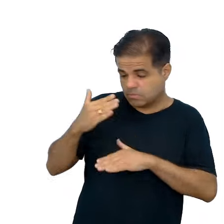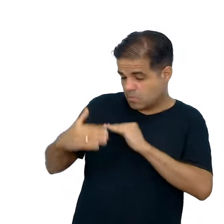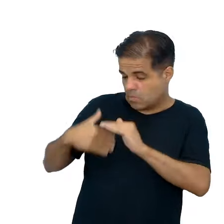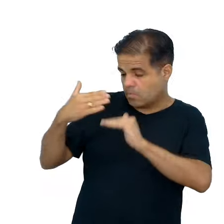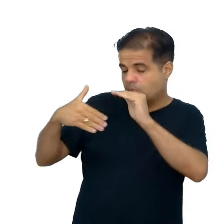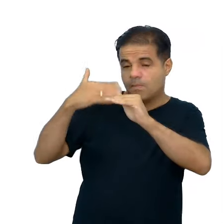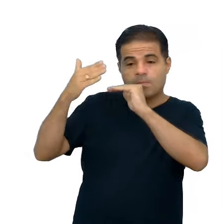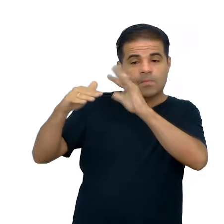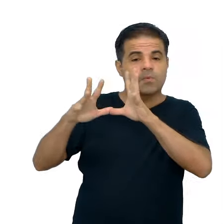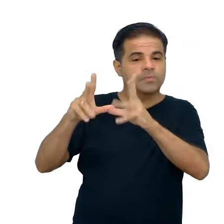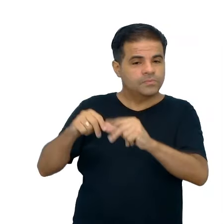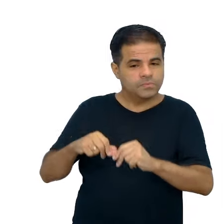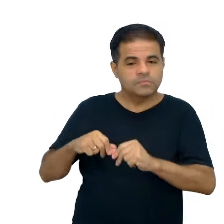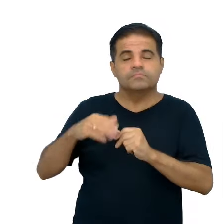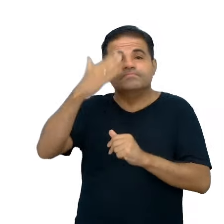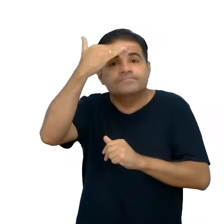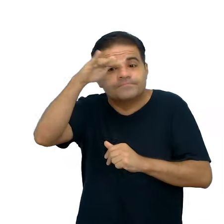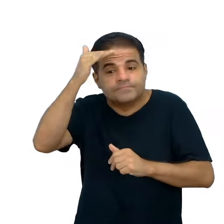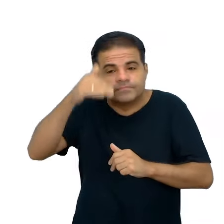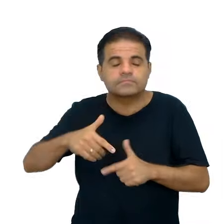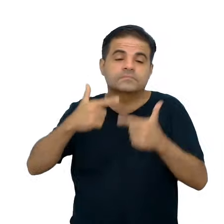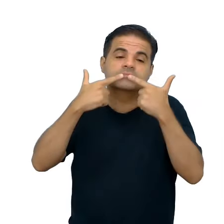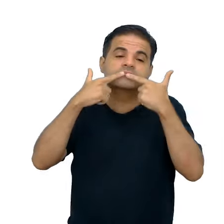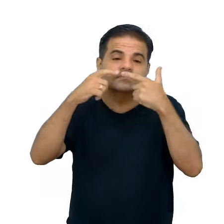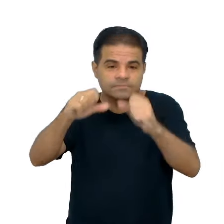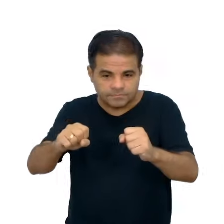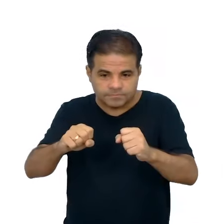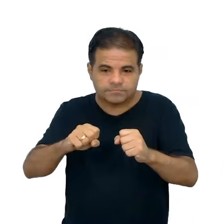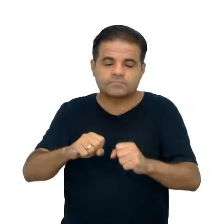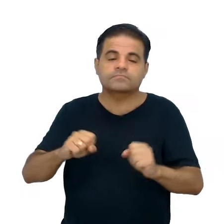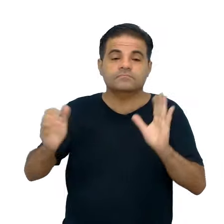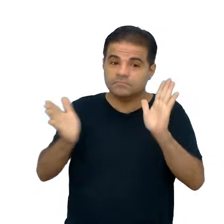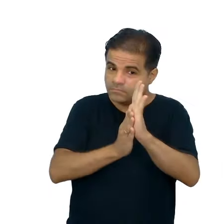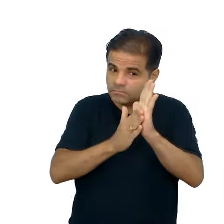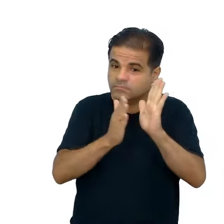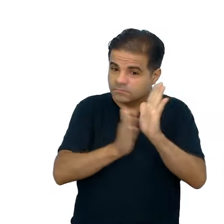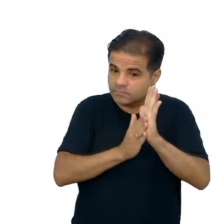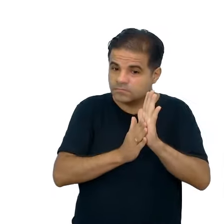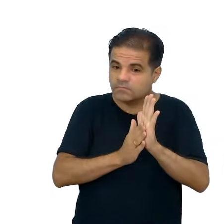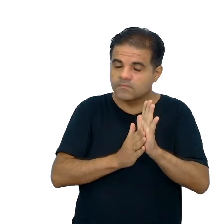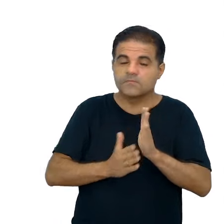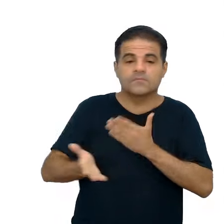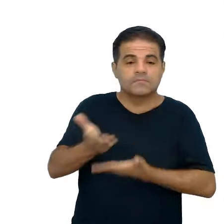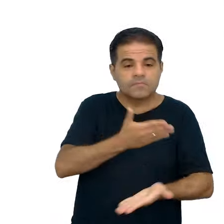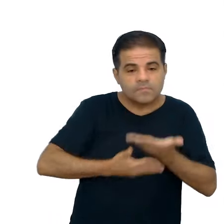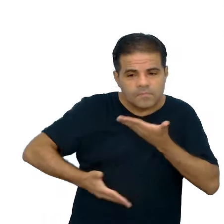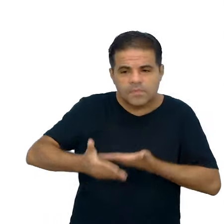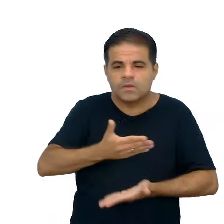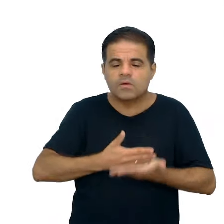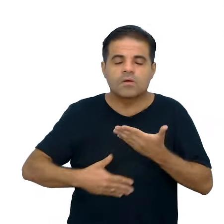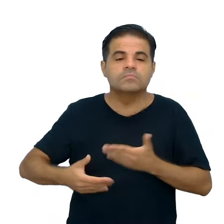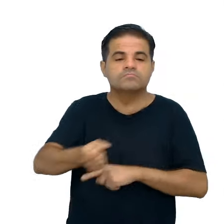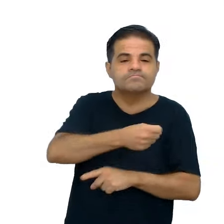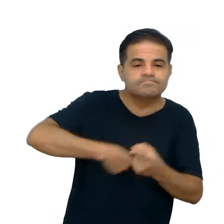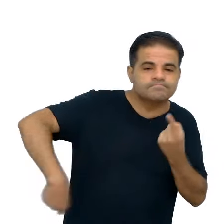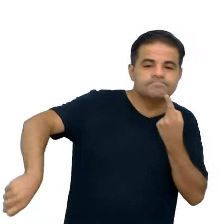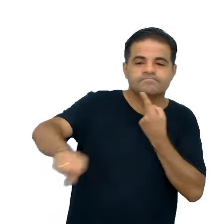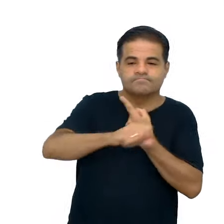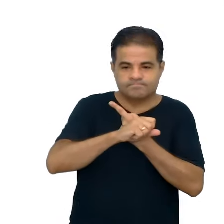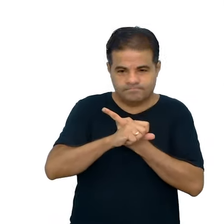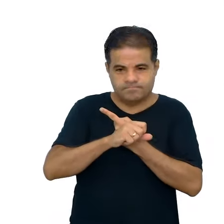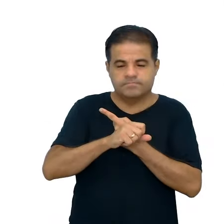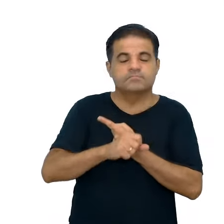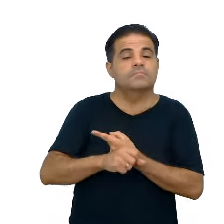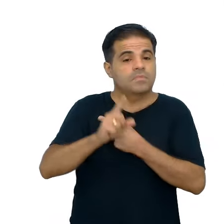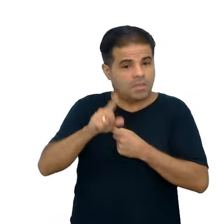tudo isso. Então, a compreensão da linguagem, ela se estabelece nas inter-relações sociais, um